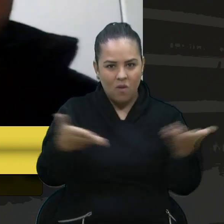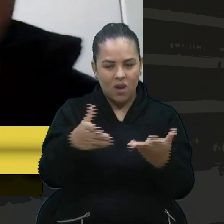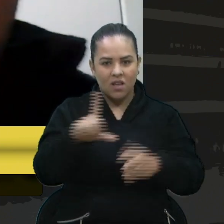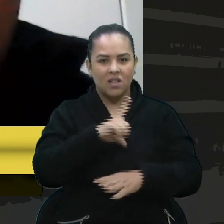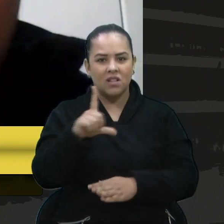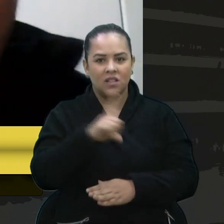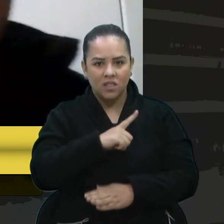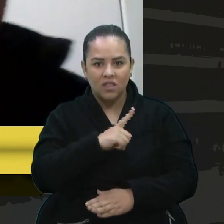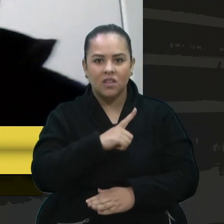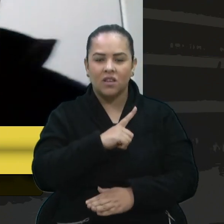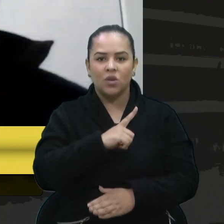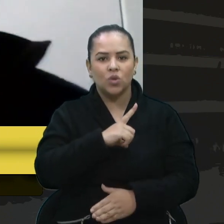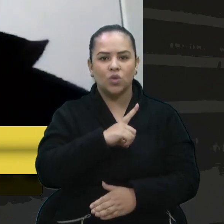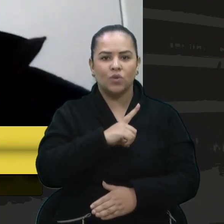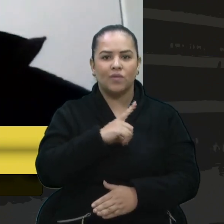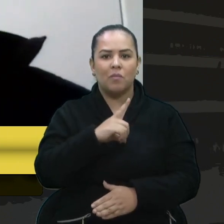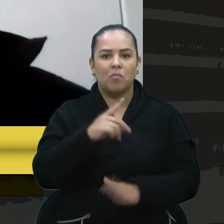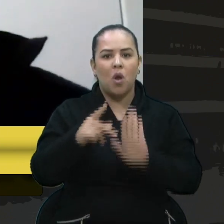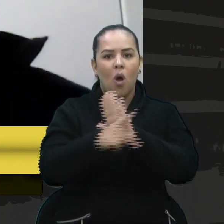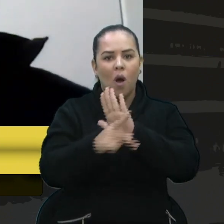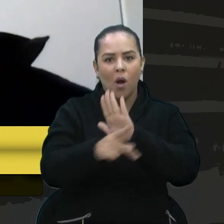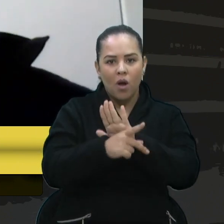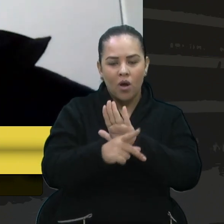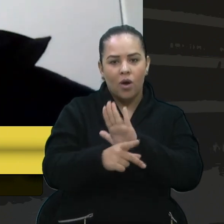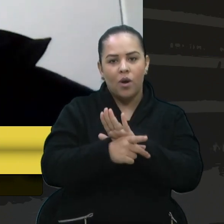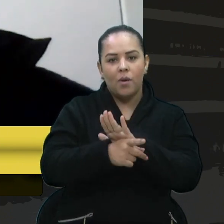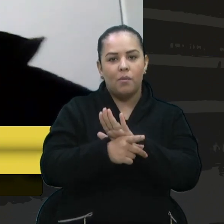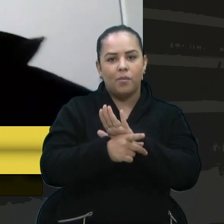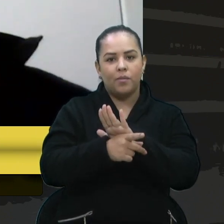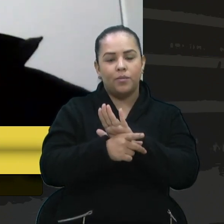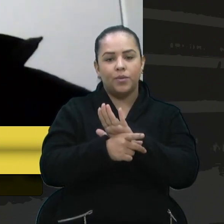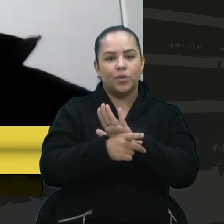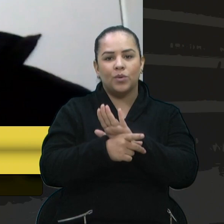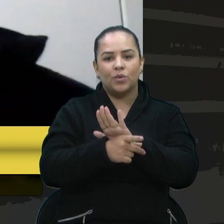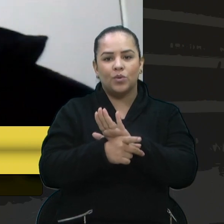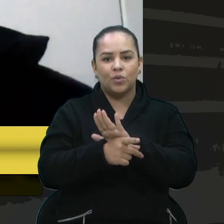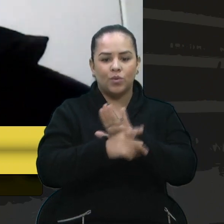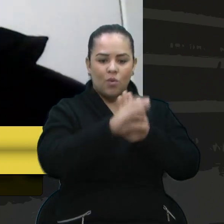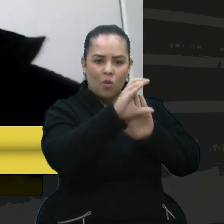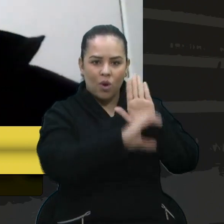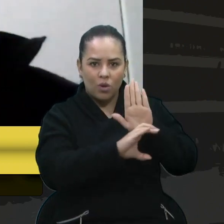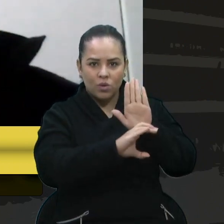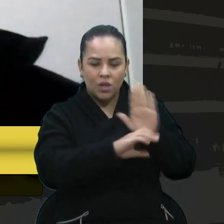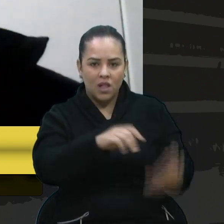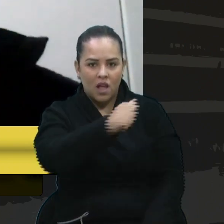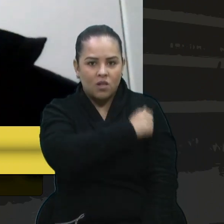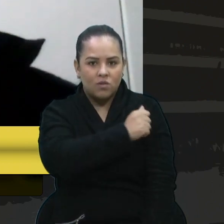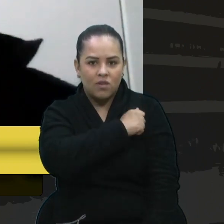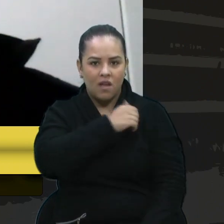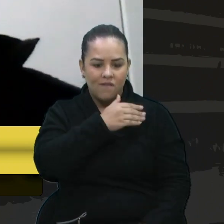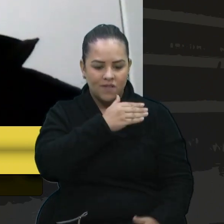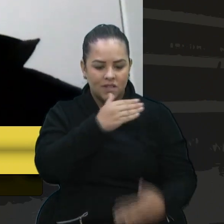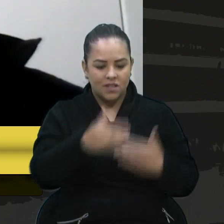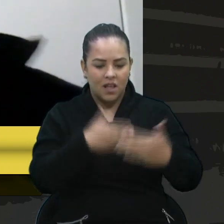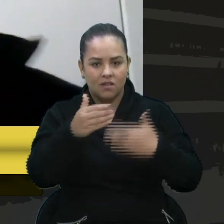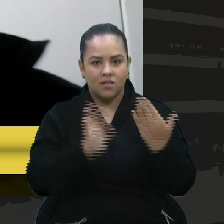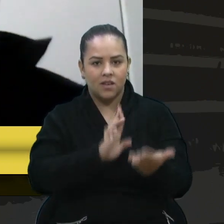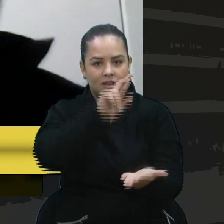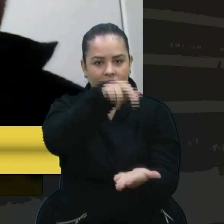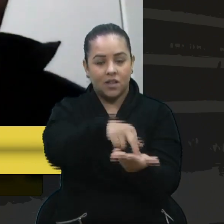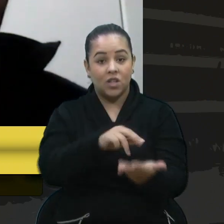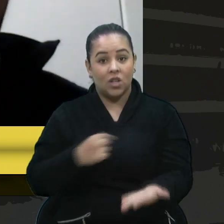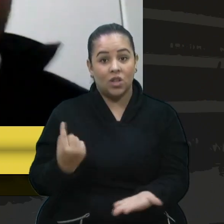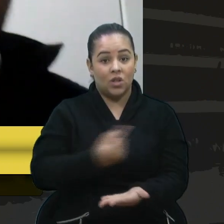contínuo curricular, os alunos avançaram diante dessa realidade. E nós,